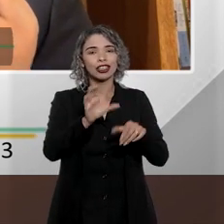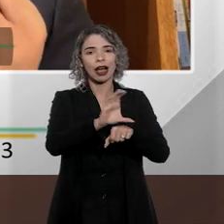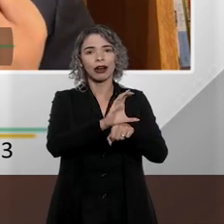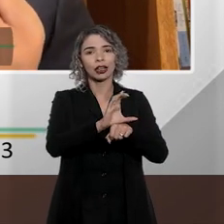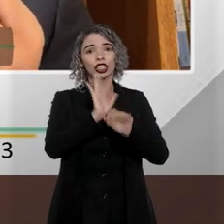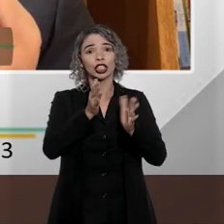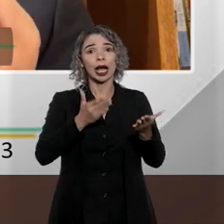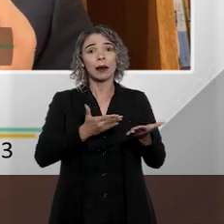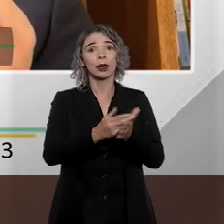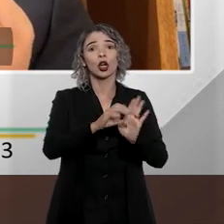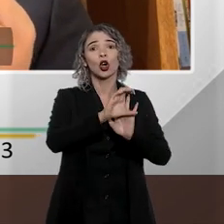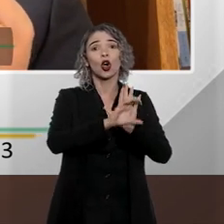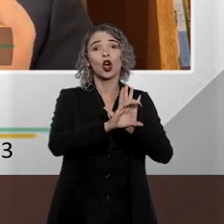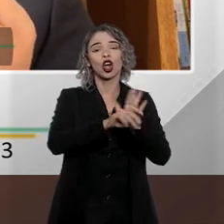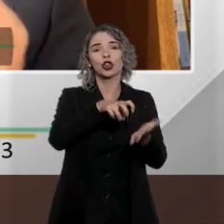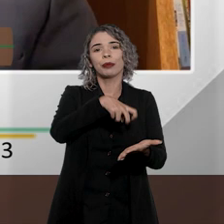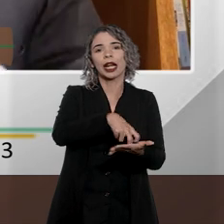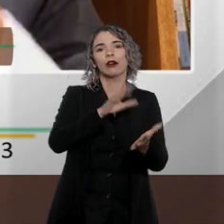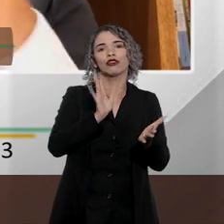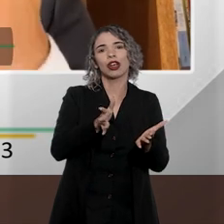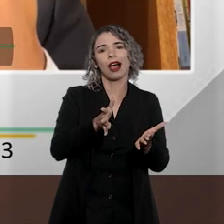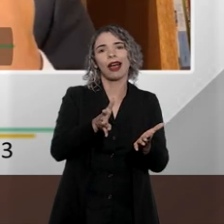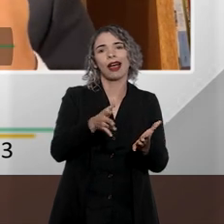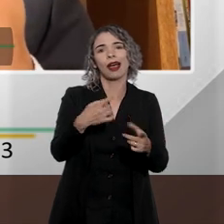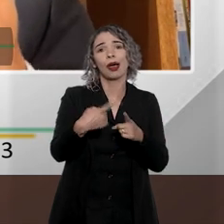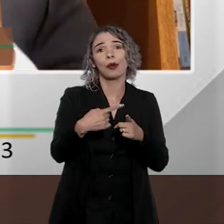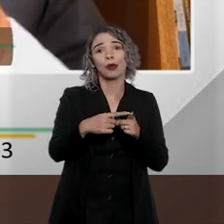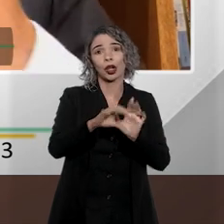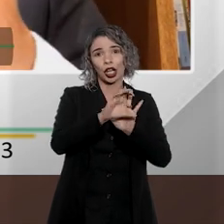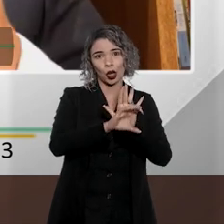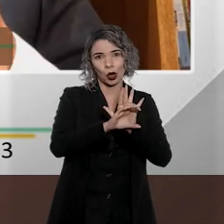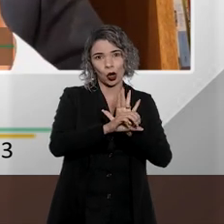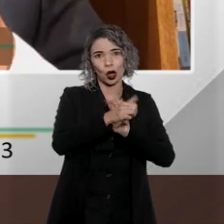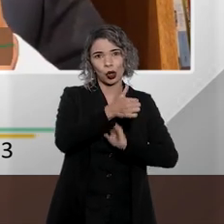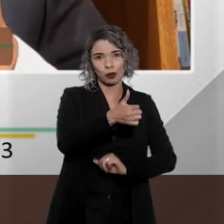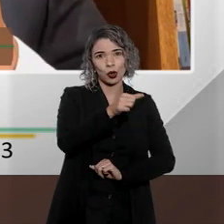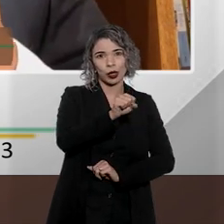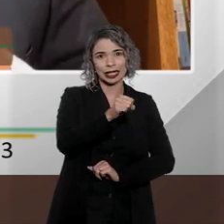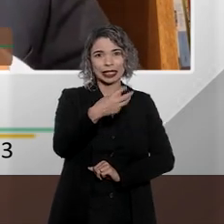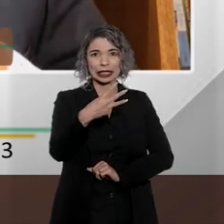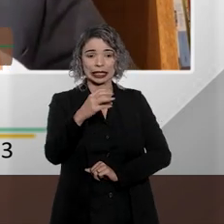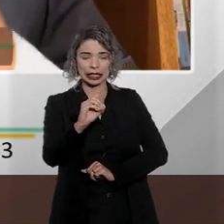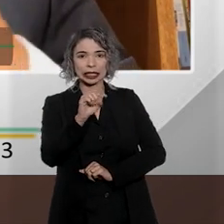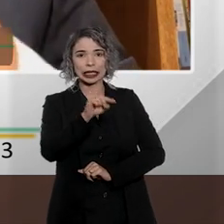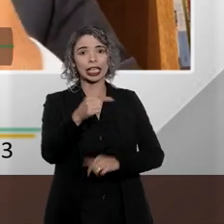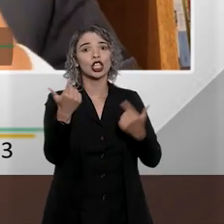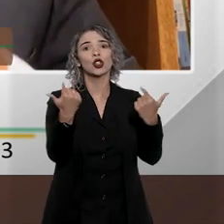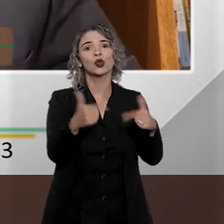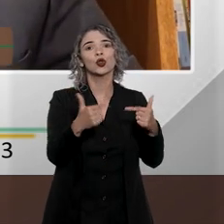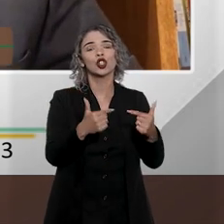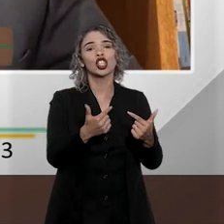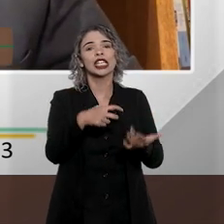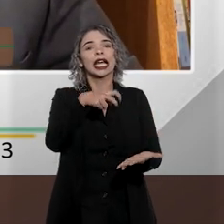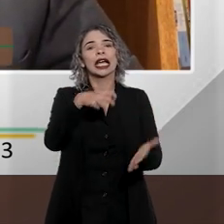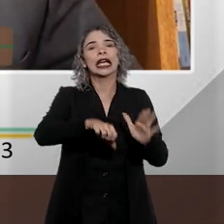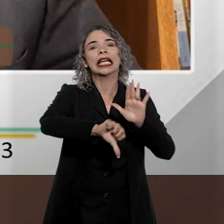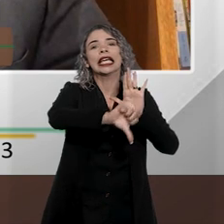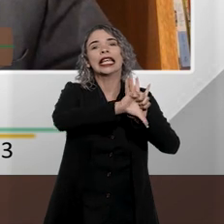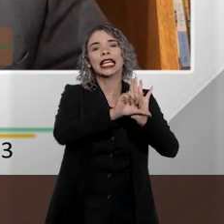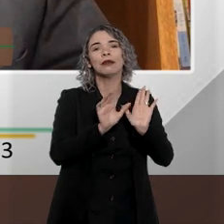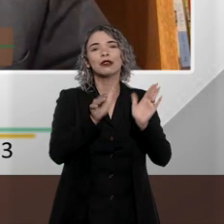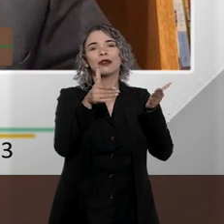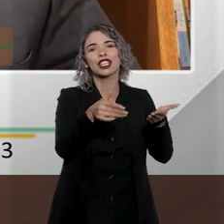Constituição, eles aprovam o novo Código Penal, porque o Código Penal anterior, que era o de 1830, ele não tinha uma criminalização